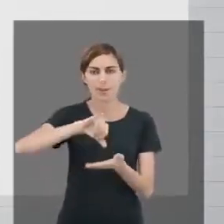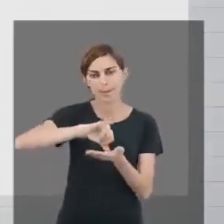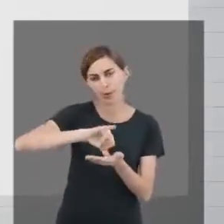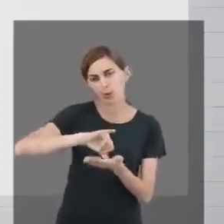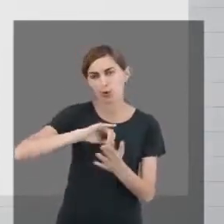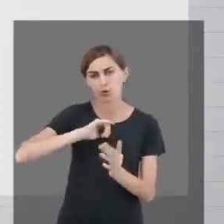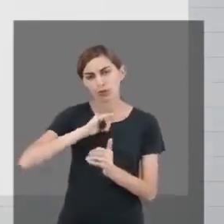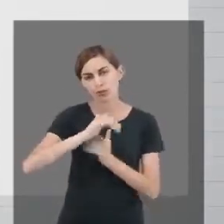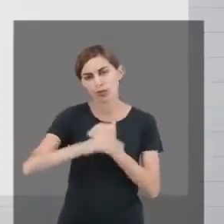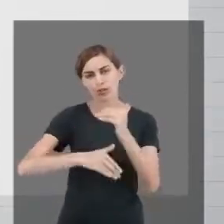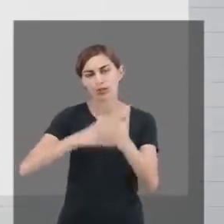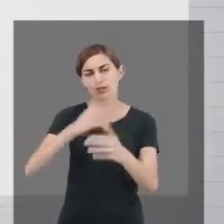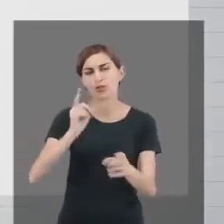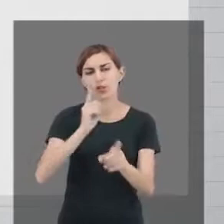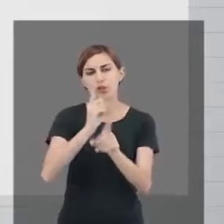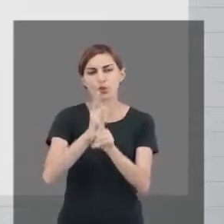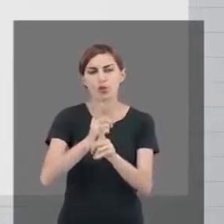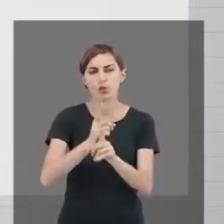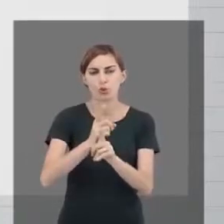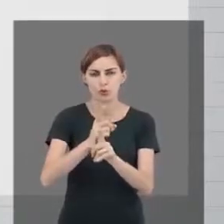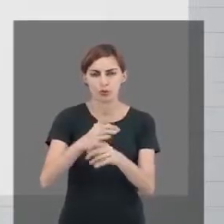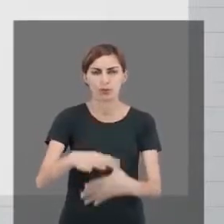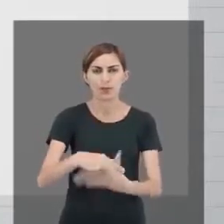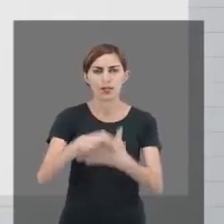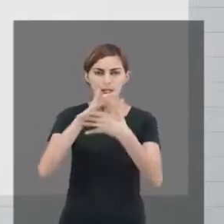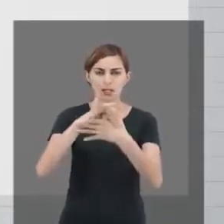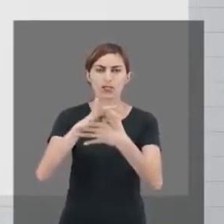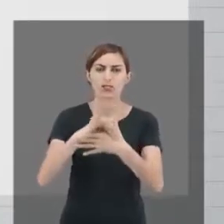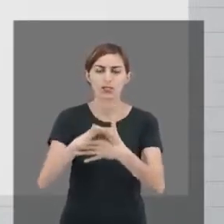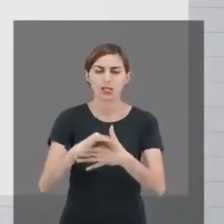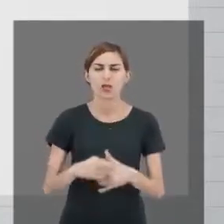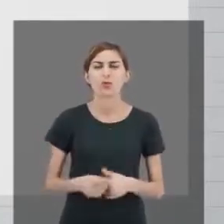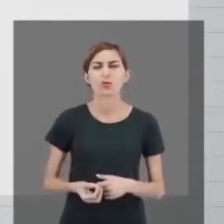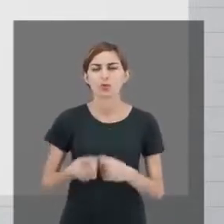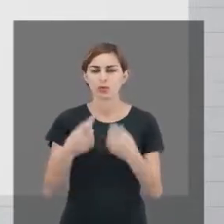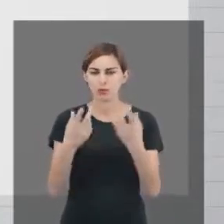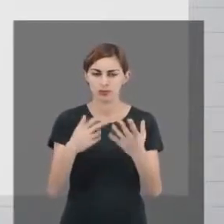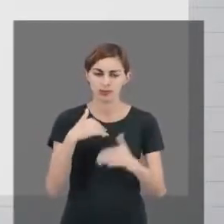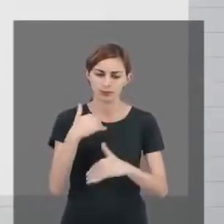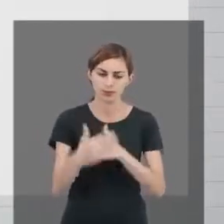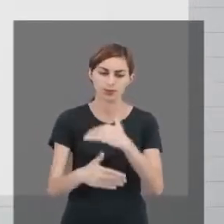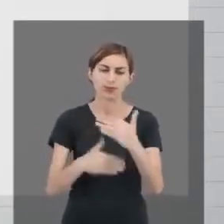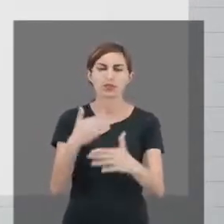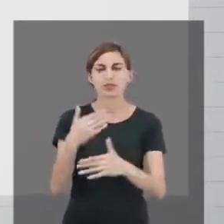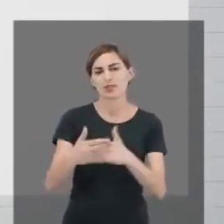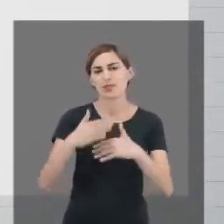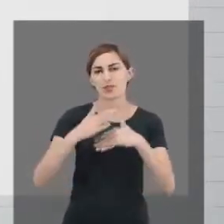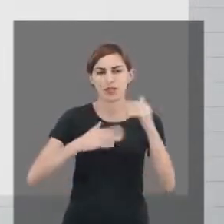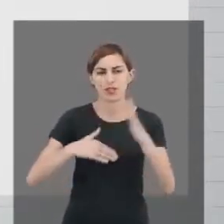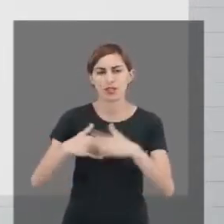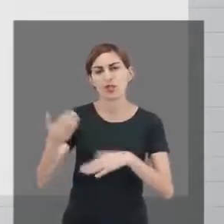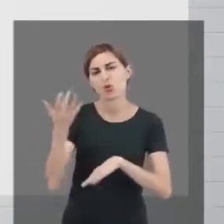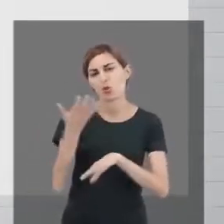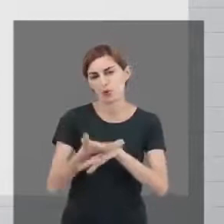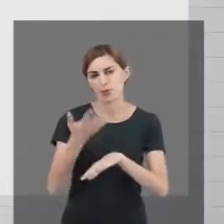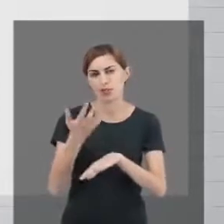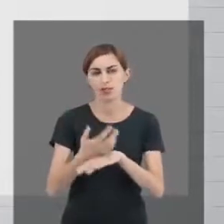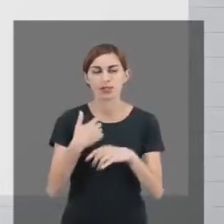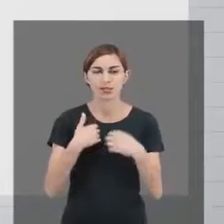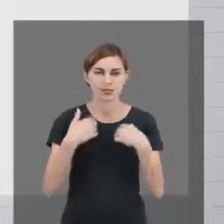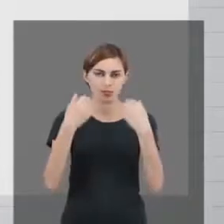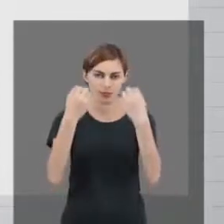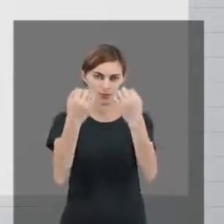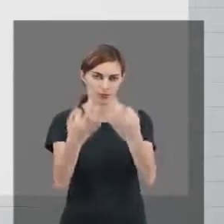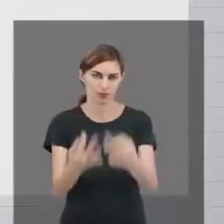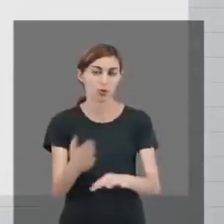desenvolve o encontro presencial para, com isso, desenvolver aquela competência que a gente citou.